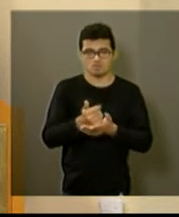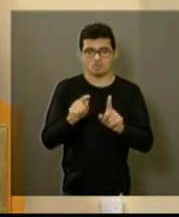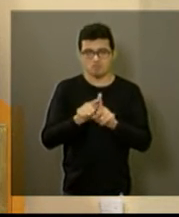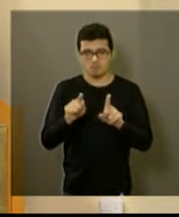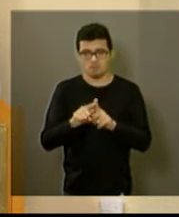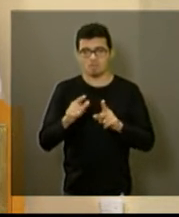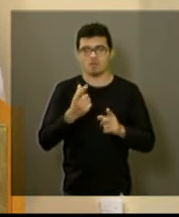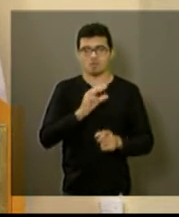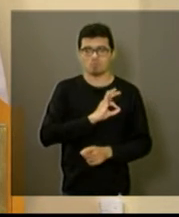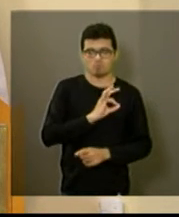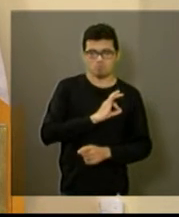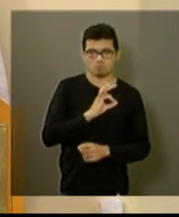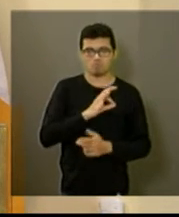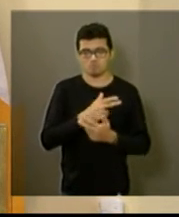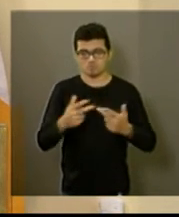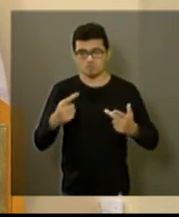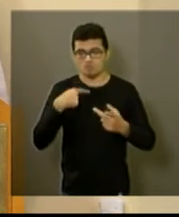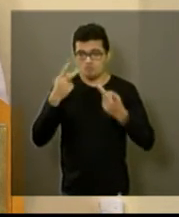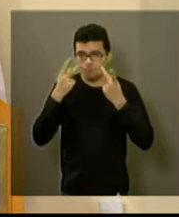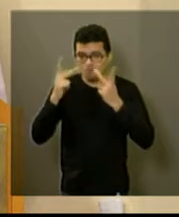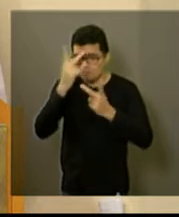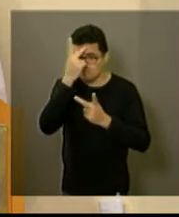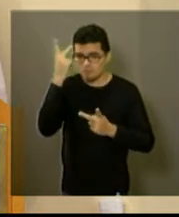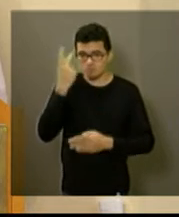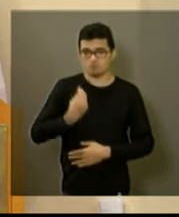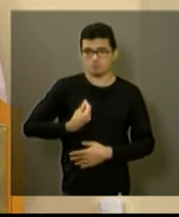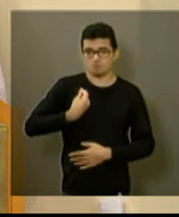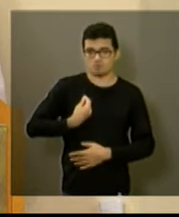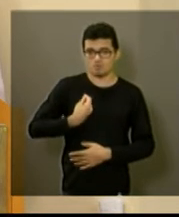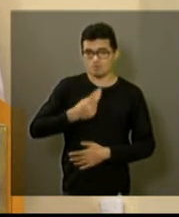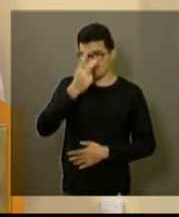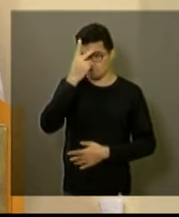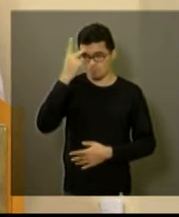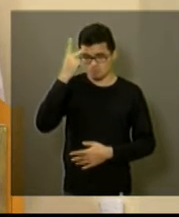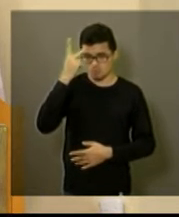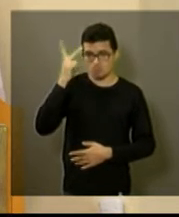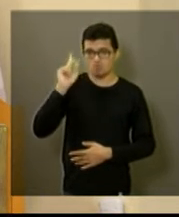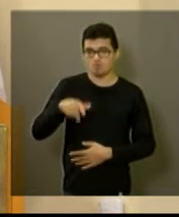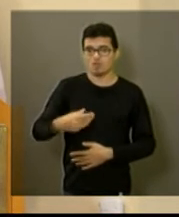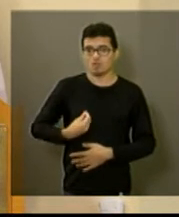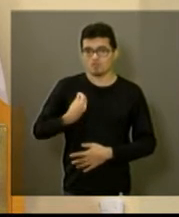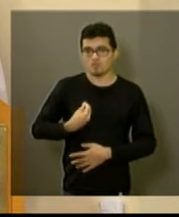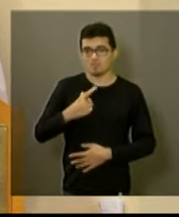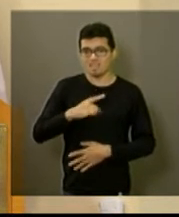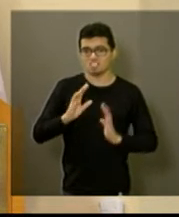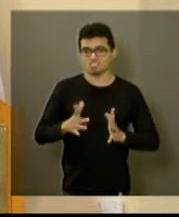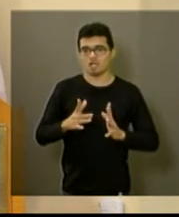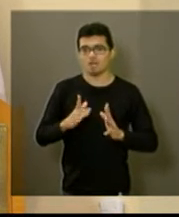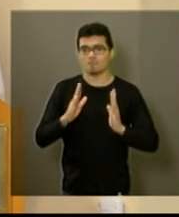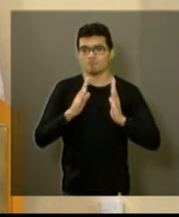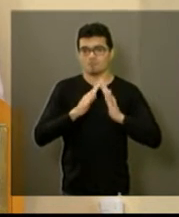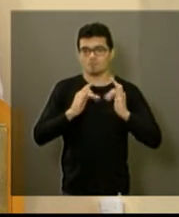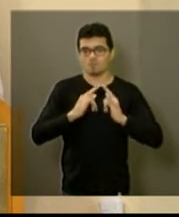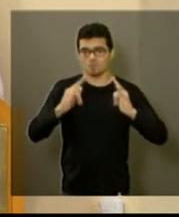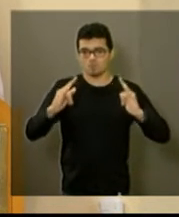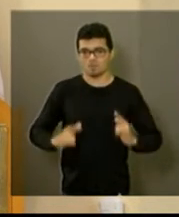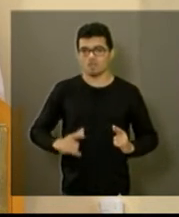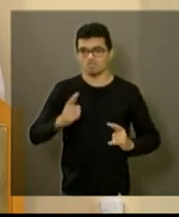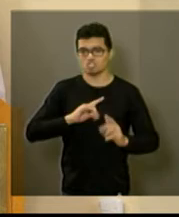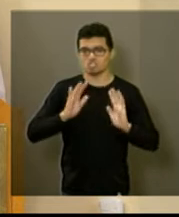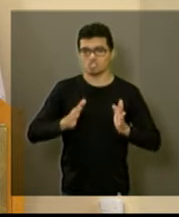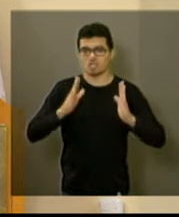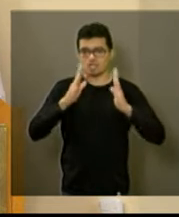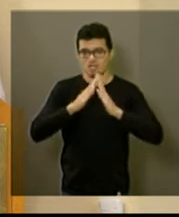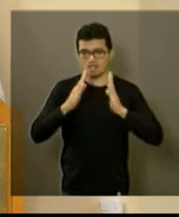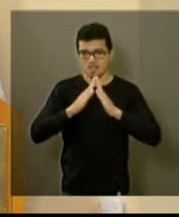consultar as pessoas que estavam morando lá. Todas que estavam lá tinham propriedade na cidade. Então, alguns já tinham casa, outros